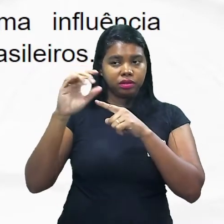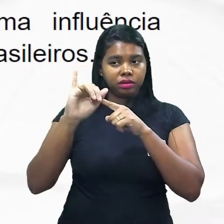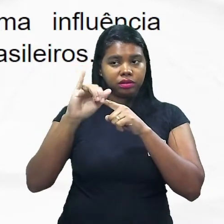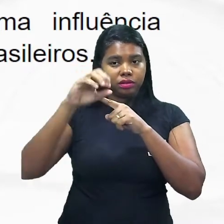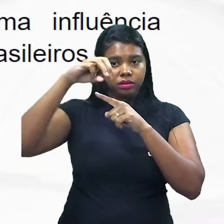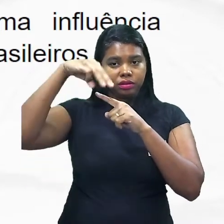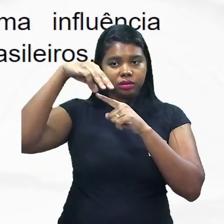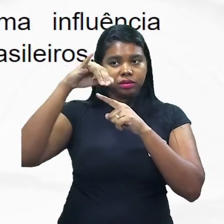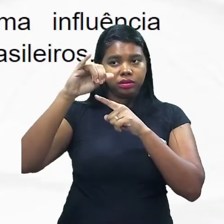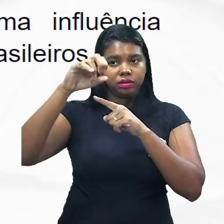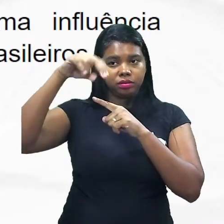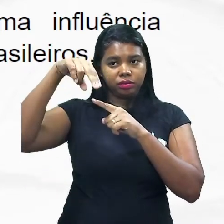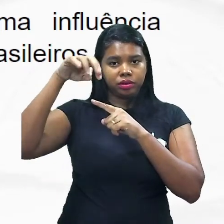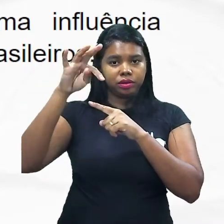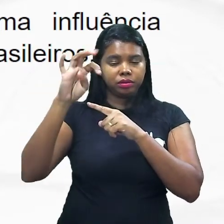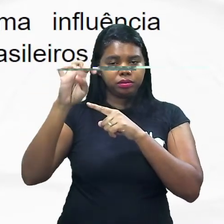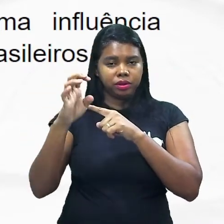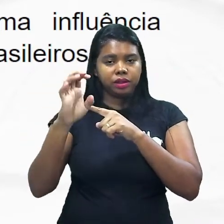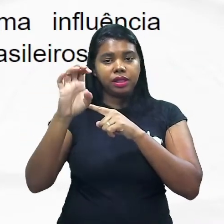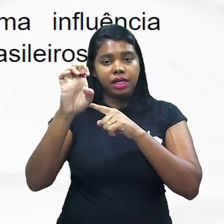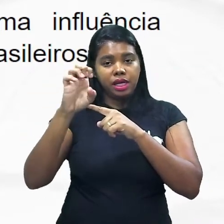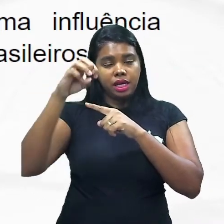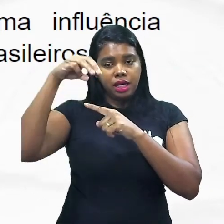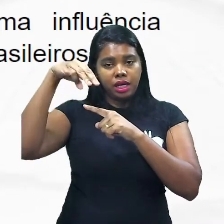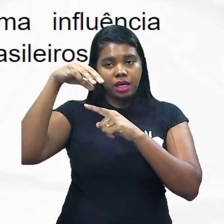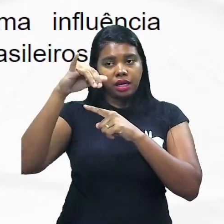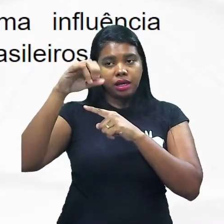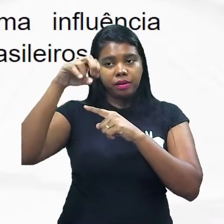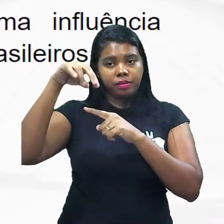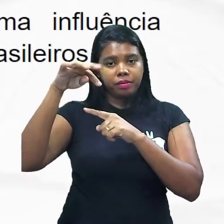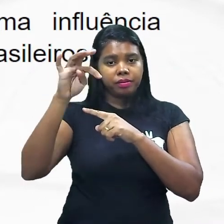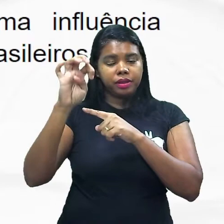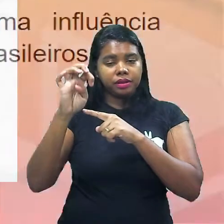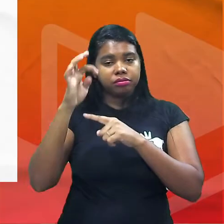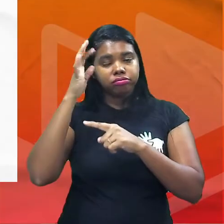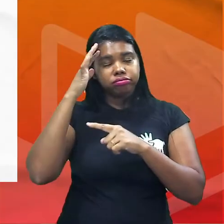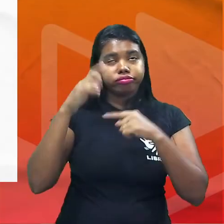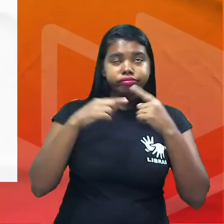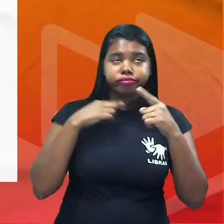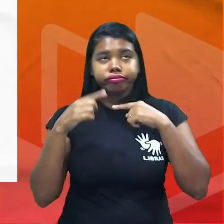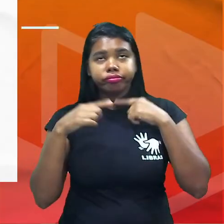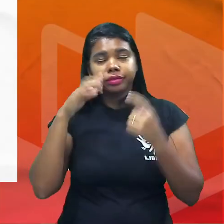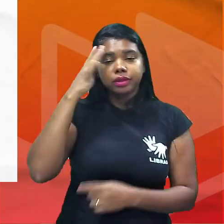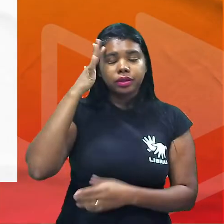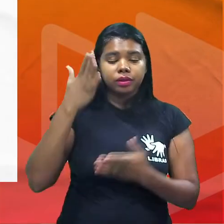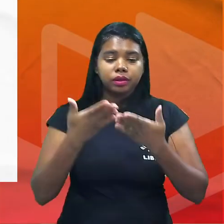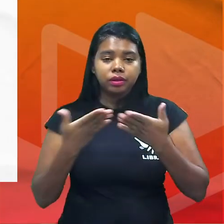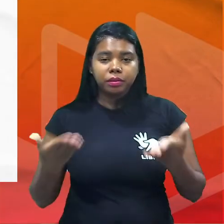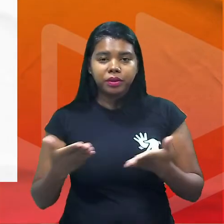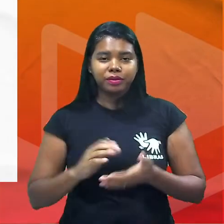iminente e eminente presta atenção você pode confundir isso na hora de uma prova